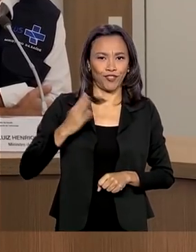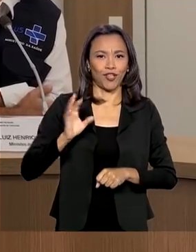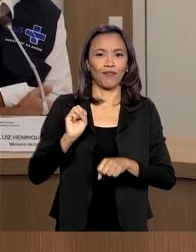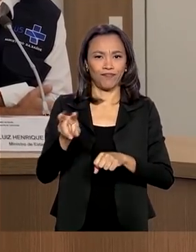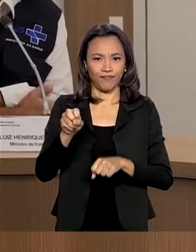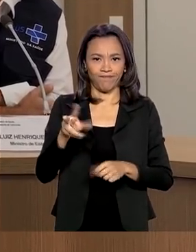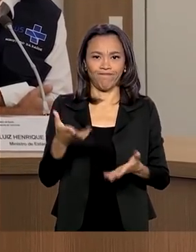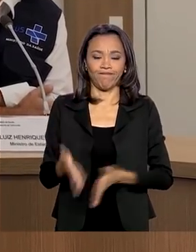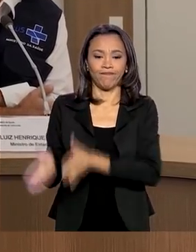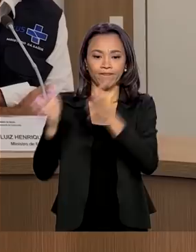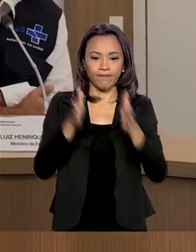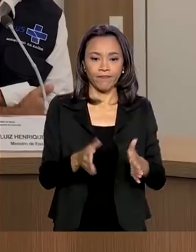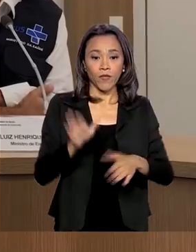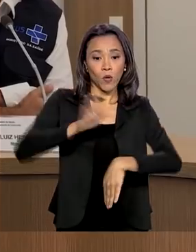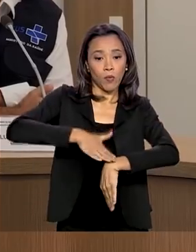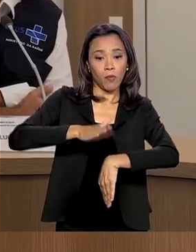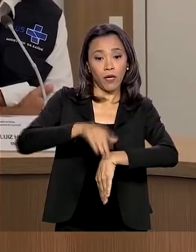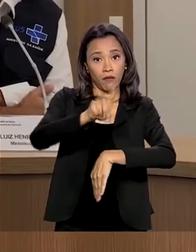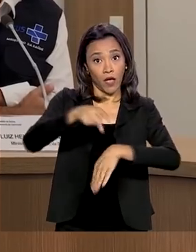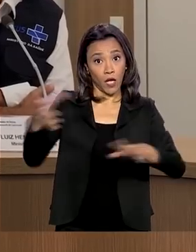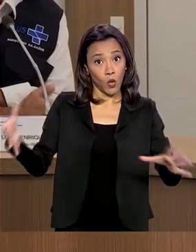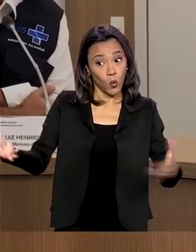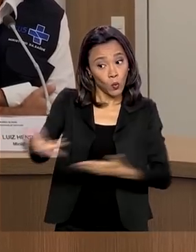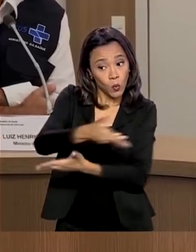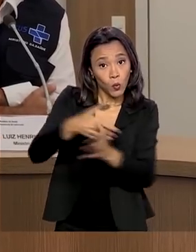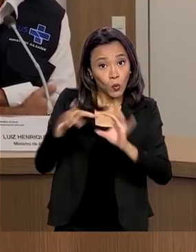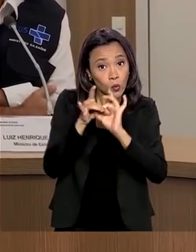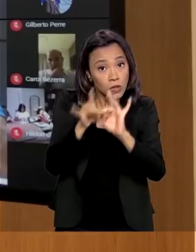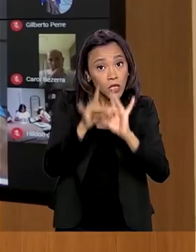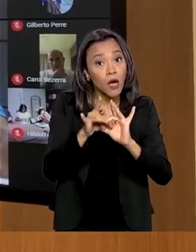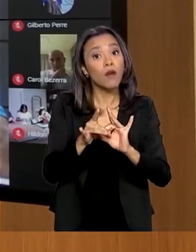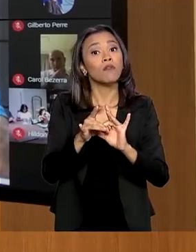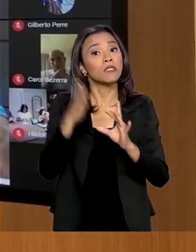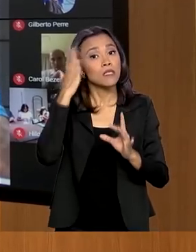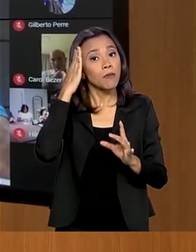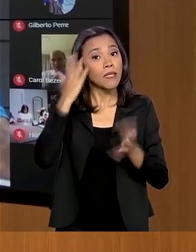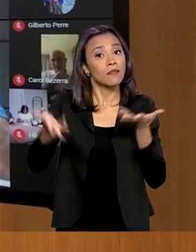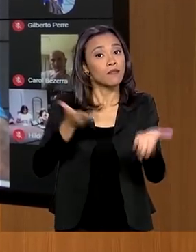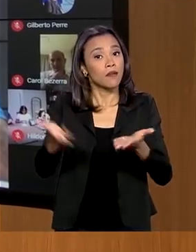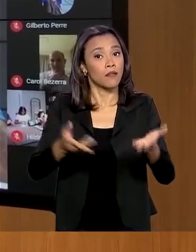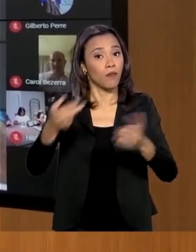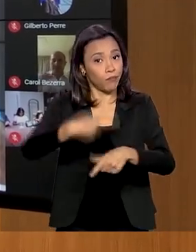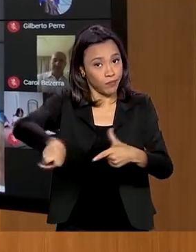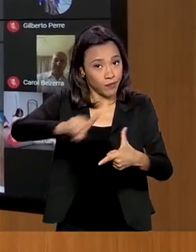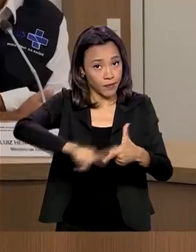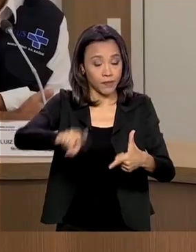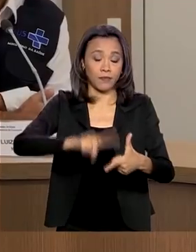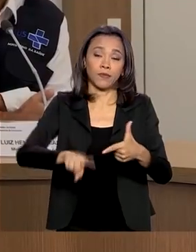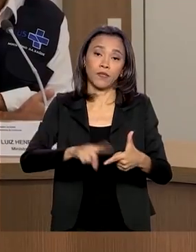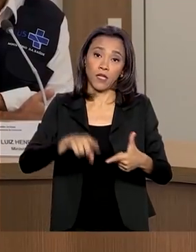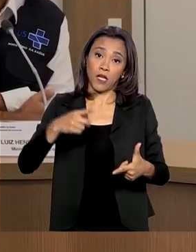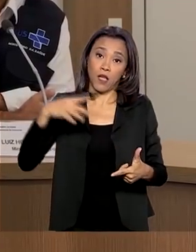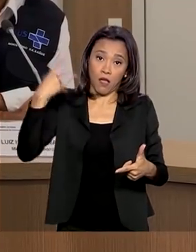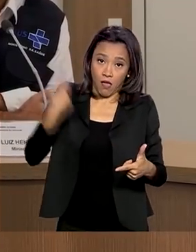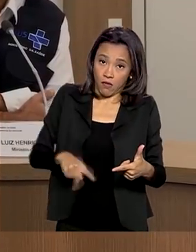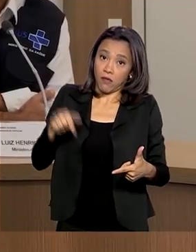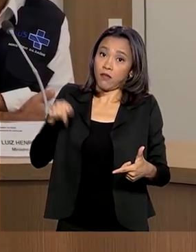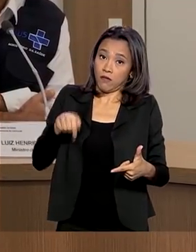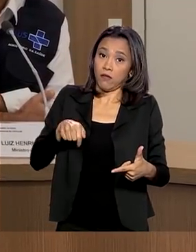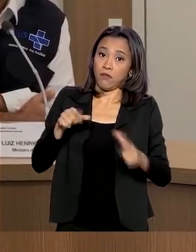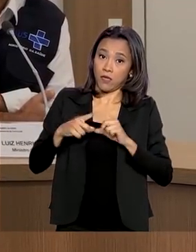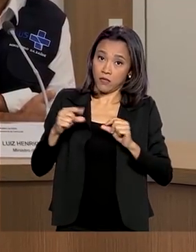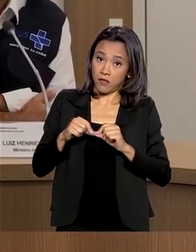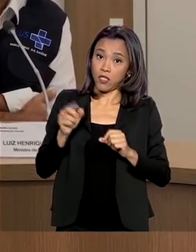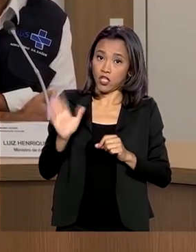todos nós e tratarmos o problema daqui para frente. Da nossa parte, como diz o ministro Paulo Guedes, da